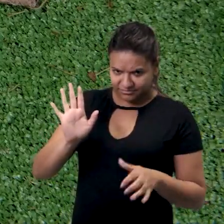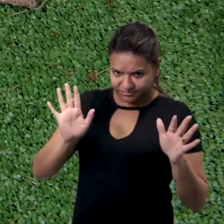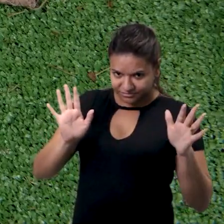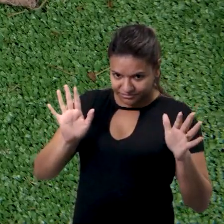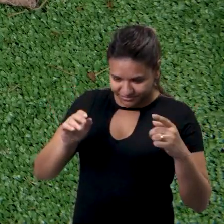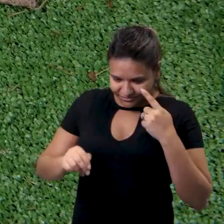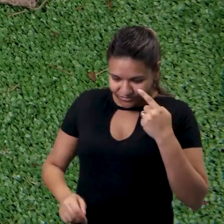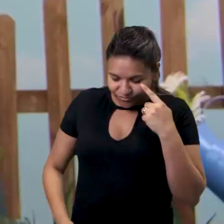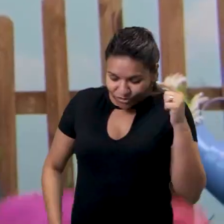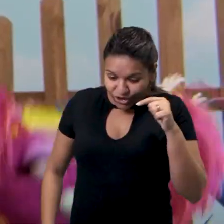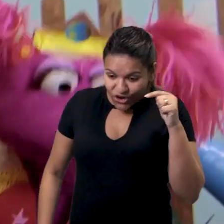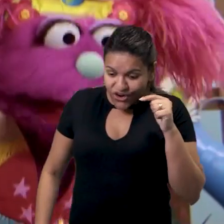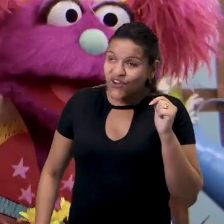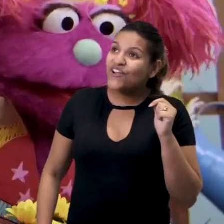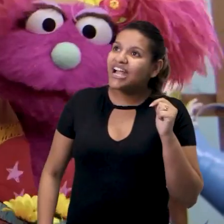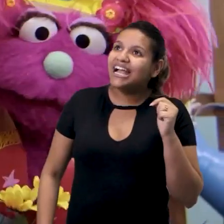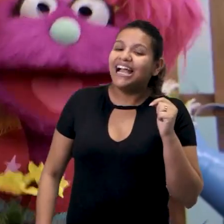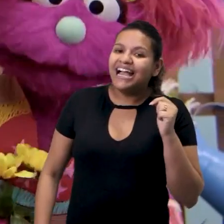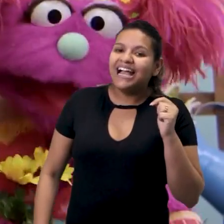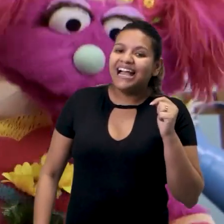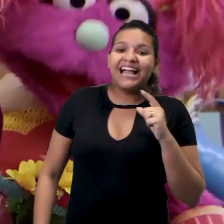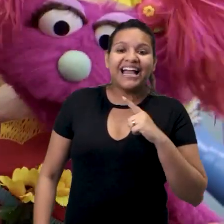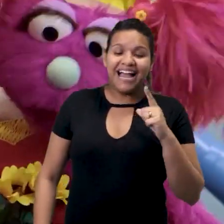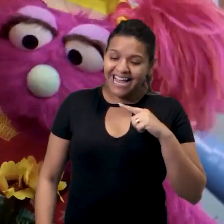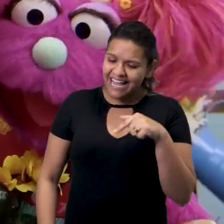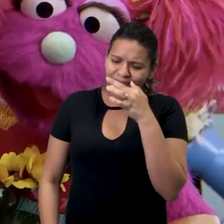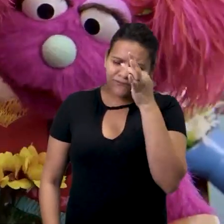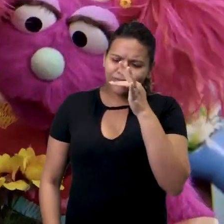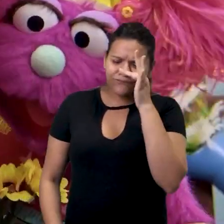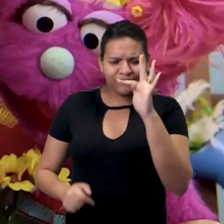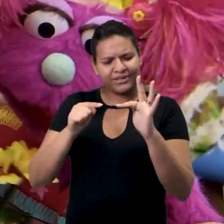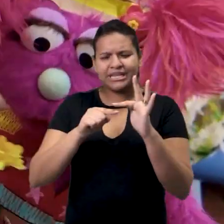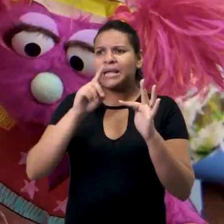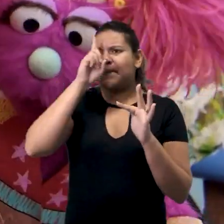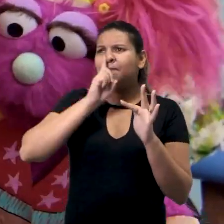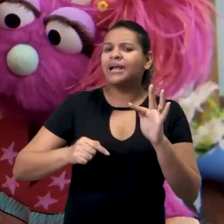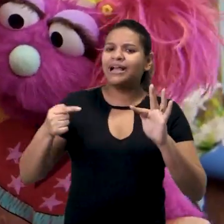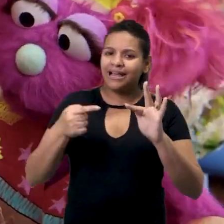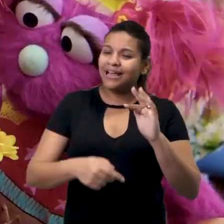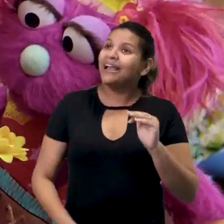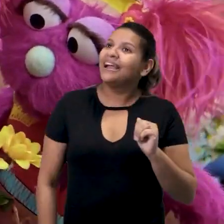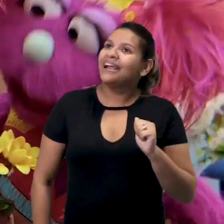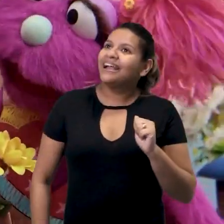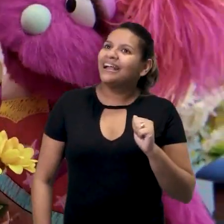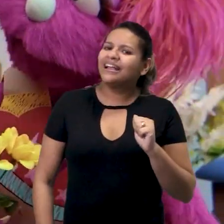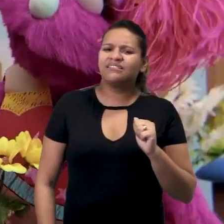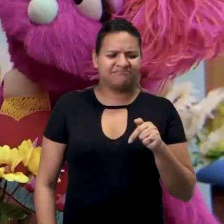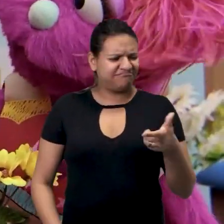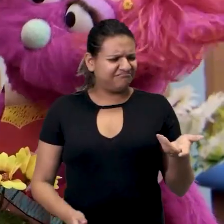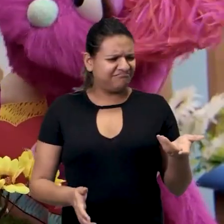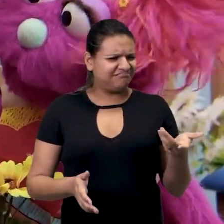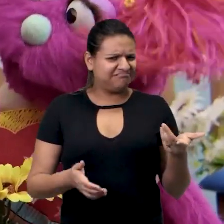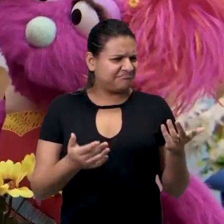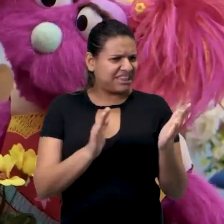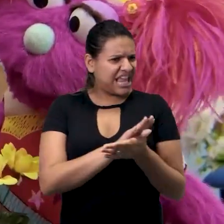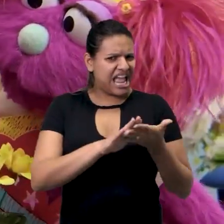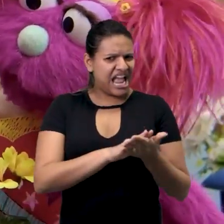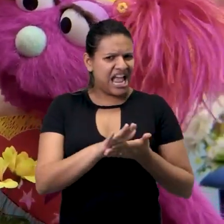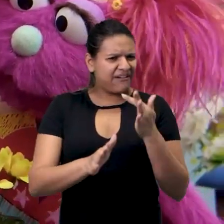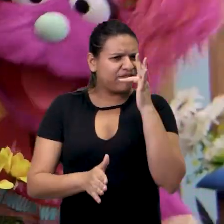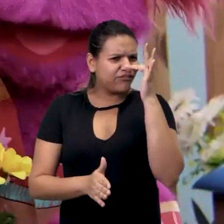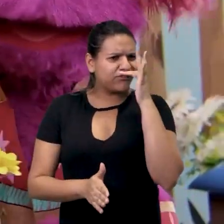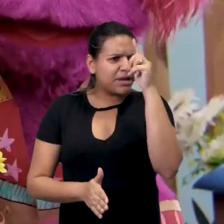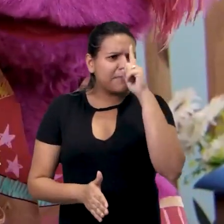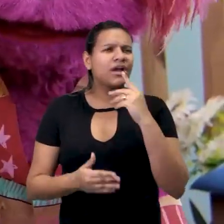Bel pega duas flores amarelas no chão! Uma flor amarela! Ah! Mas não tem nenhum arbusto aqui com flor